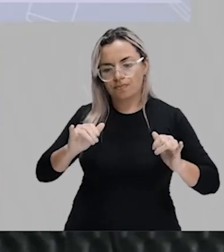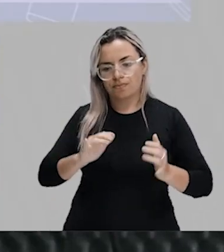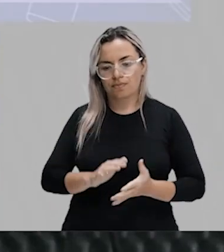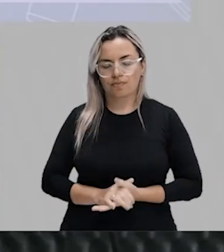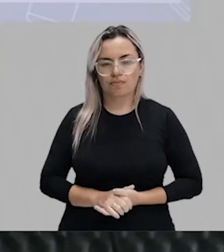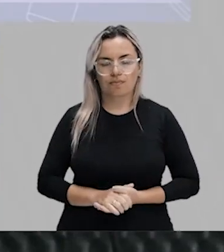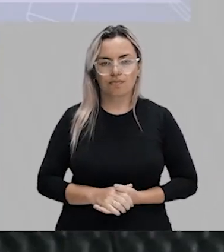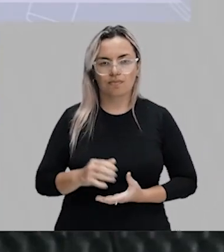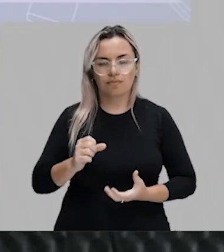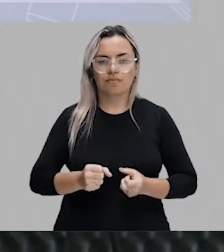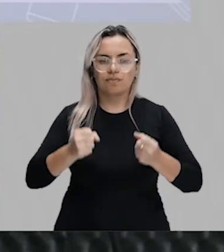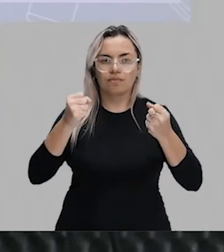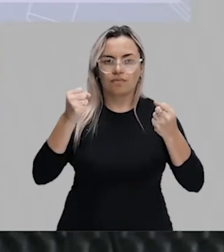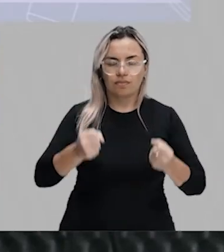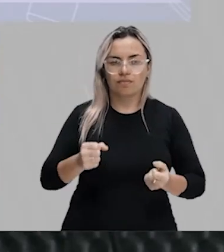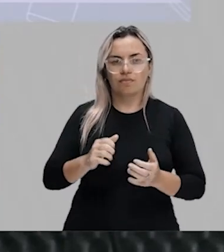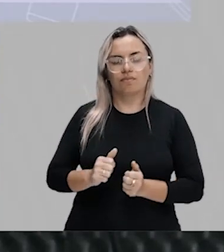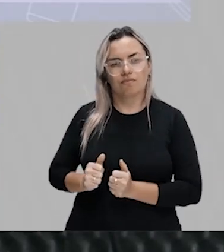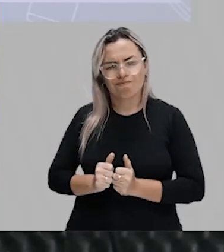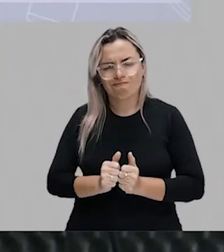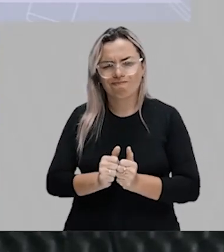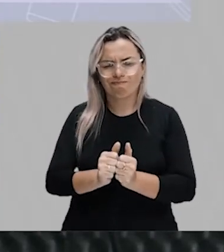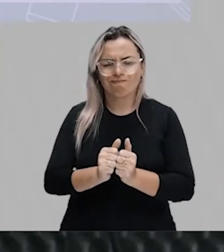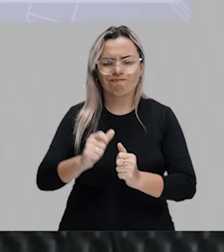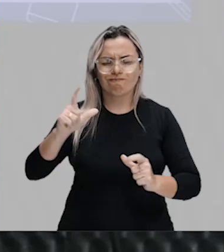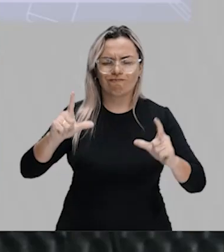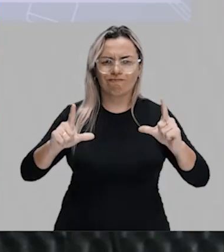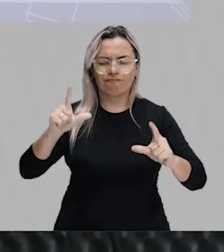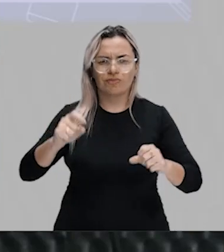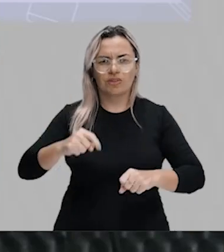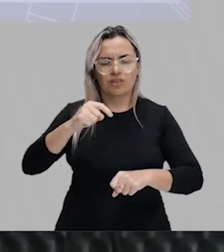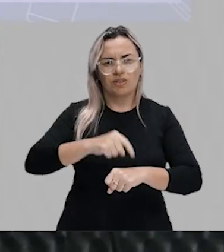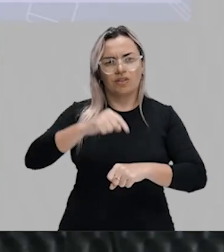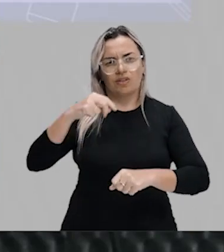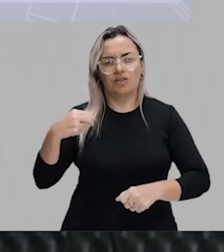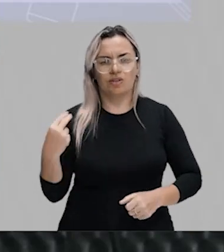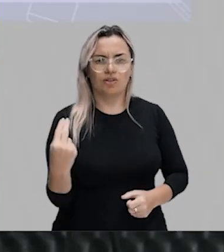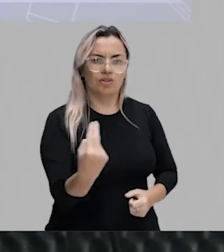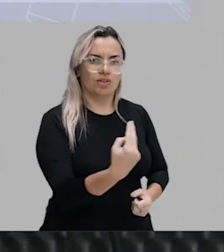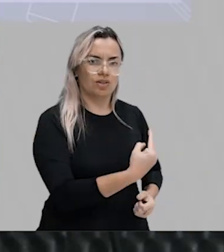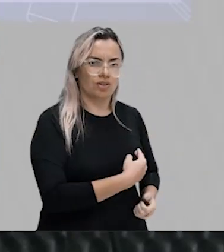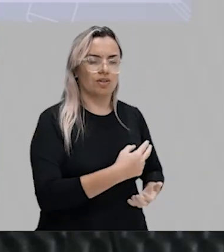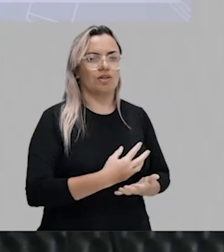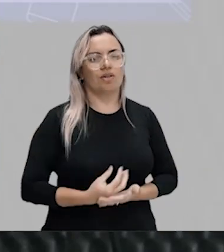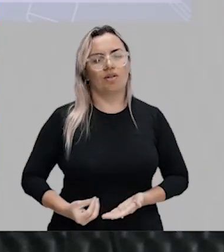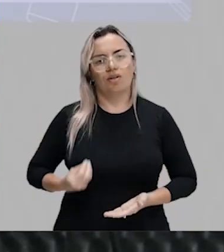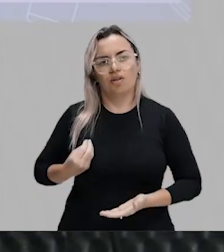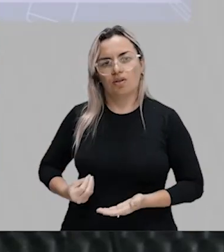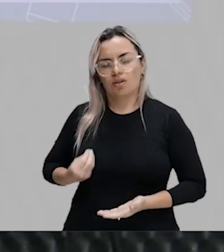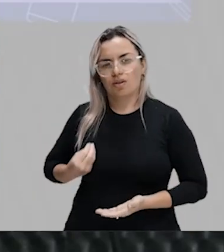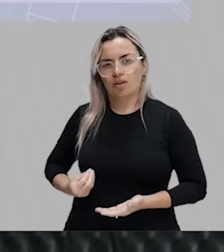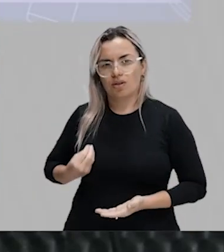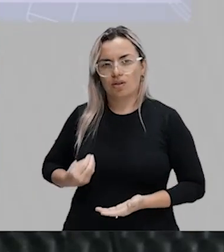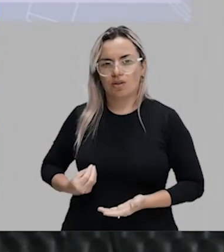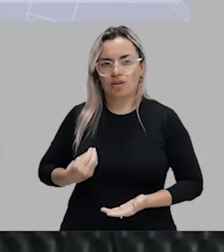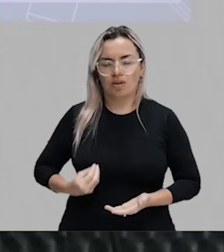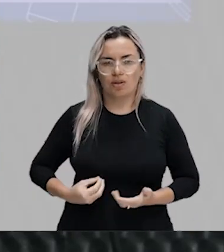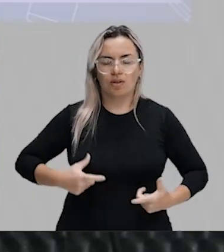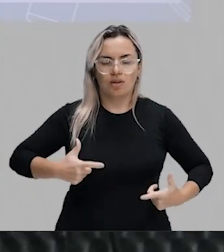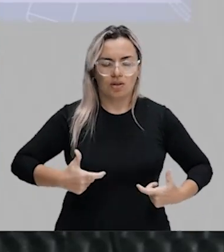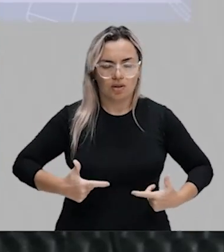Mas vocês podem acompanhar esse momento que nós estamos vivendo agora. De uma